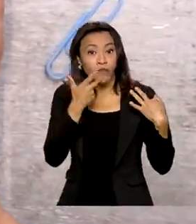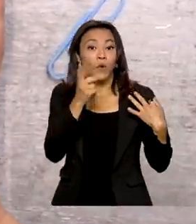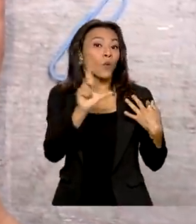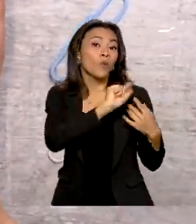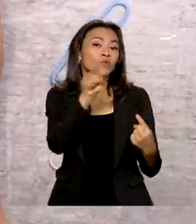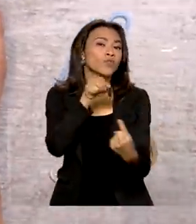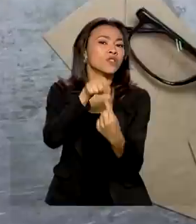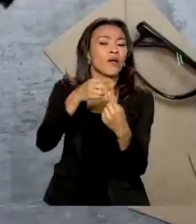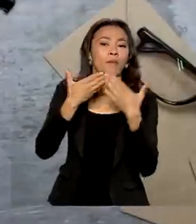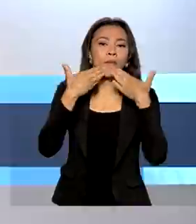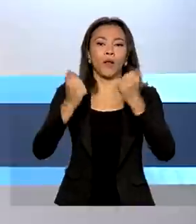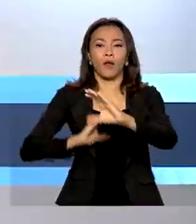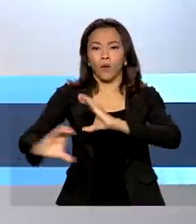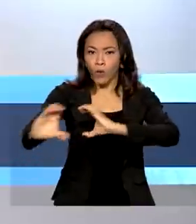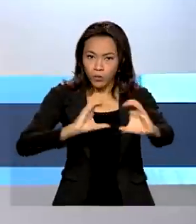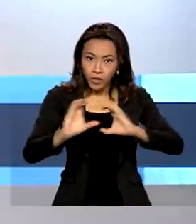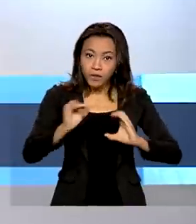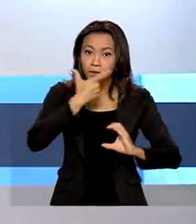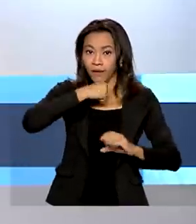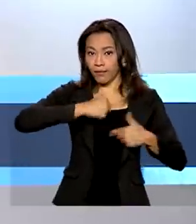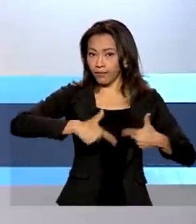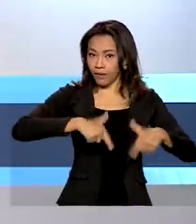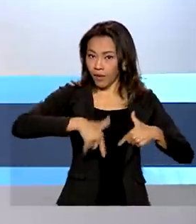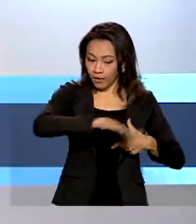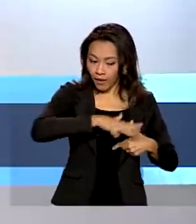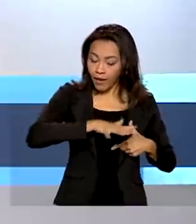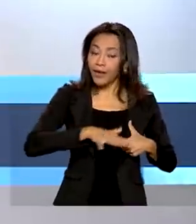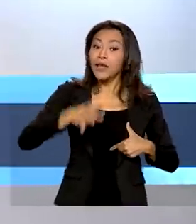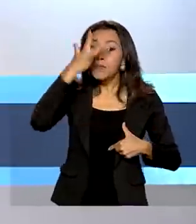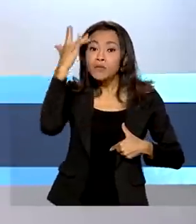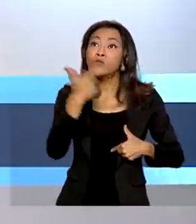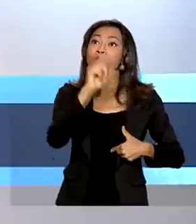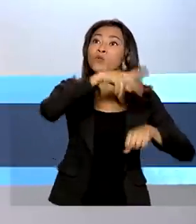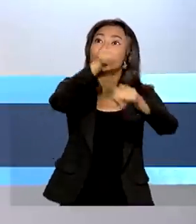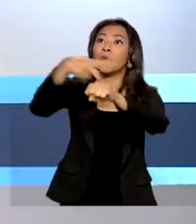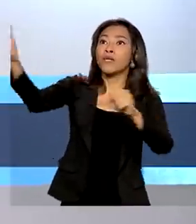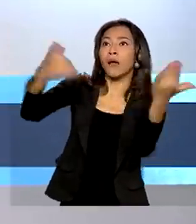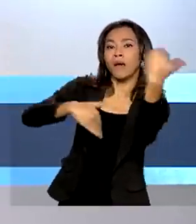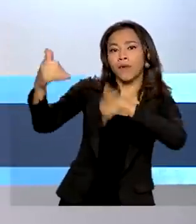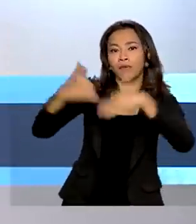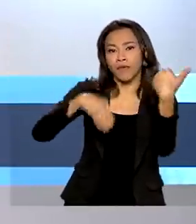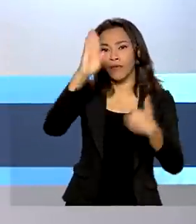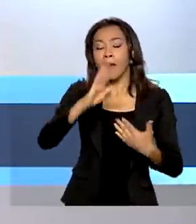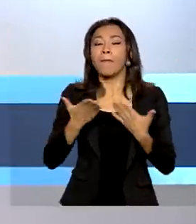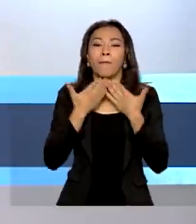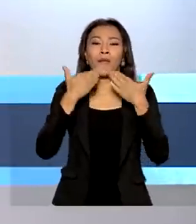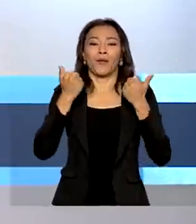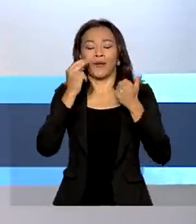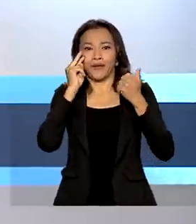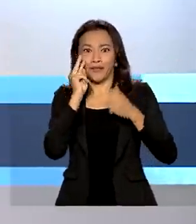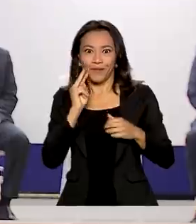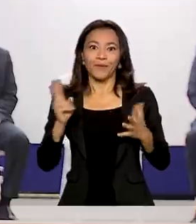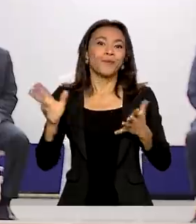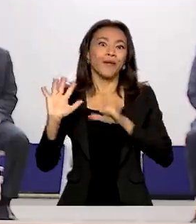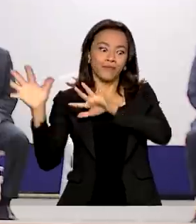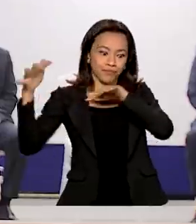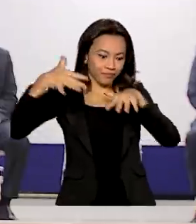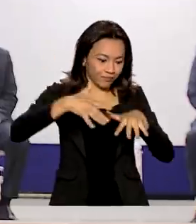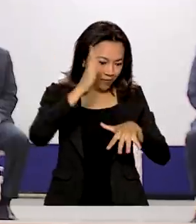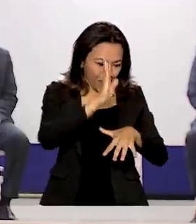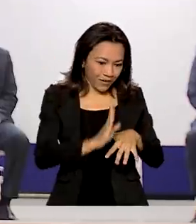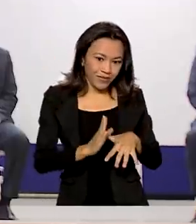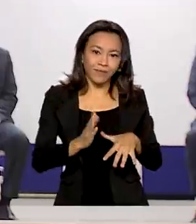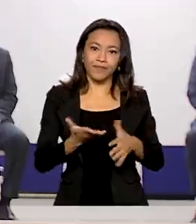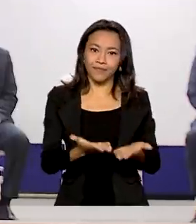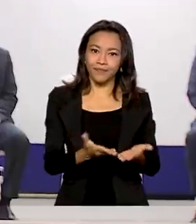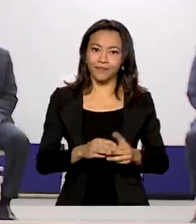comunicação entre os trabalhadores e turistas estrangeiros, melhorando a visão do Brasil no exterior. Isso é